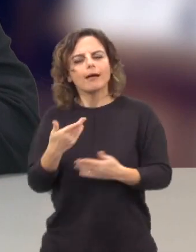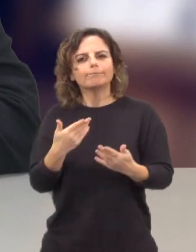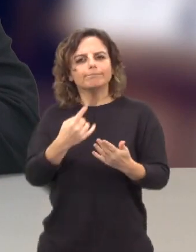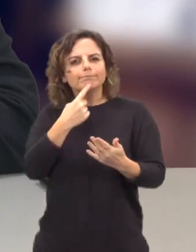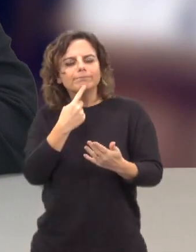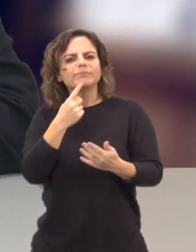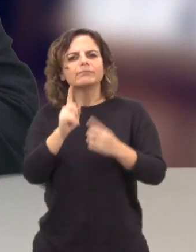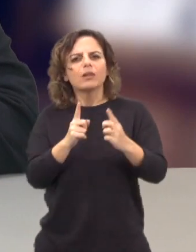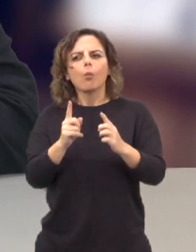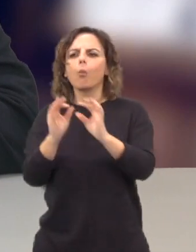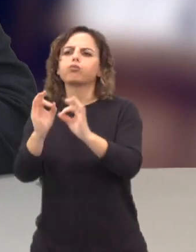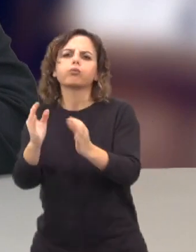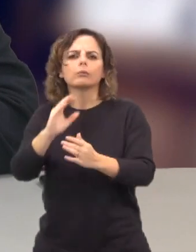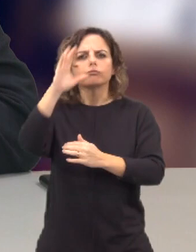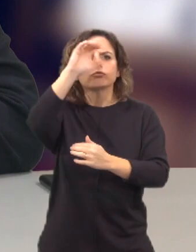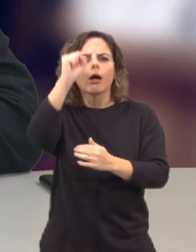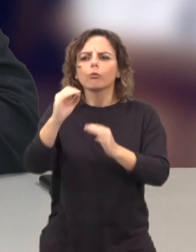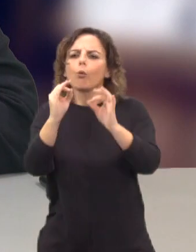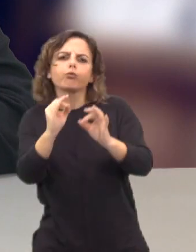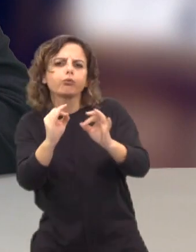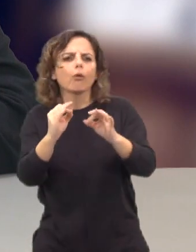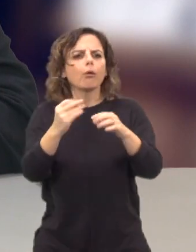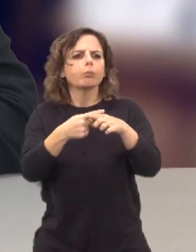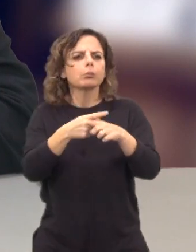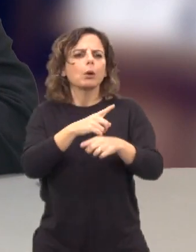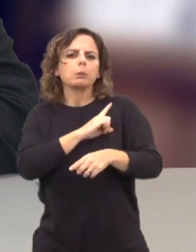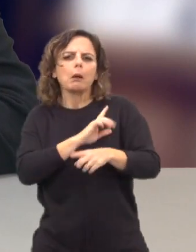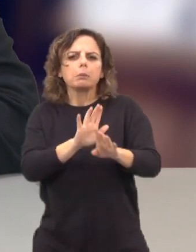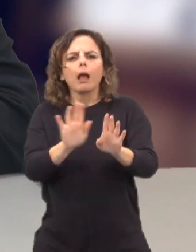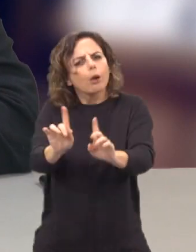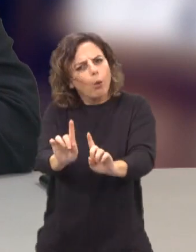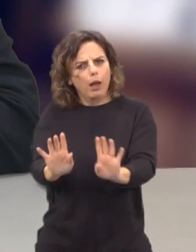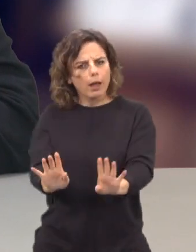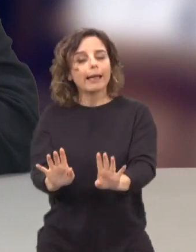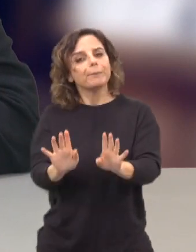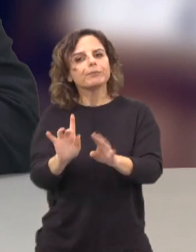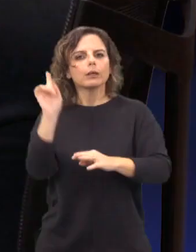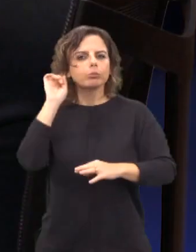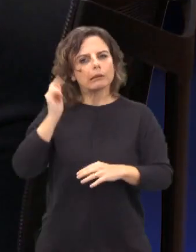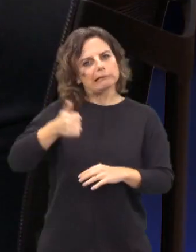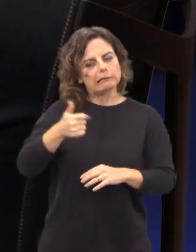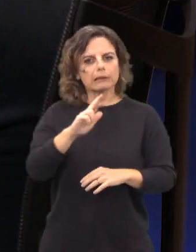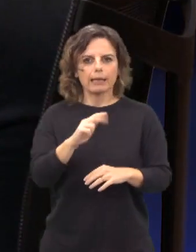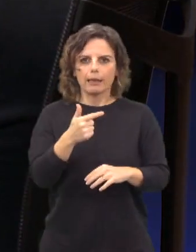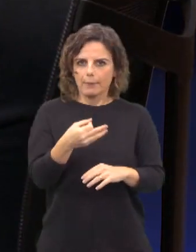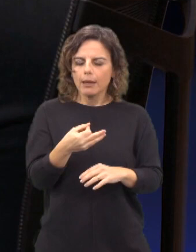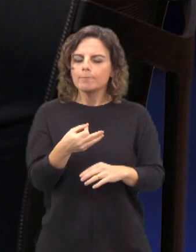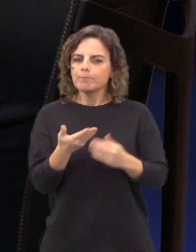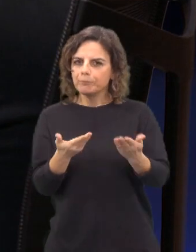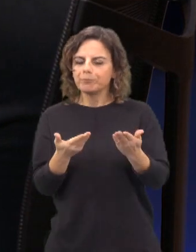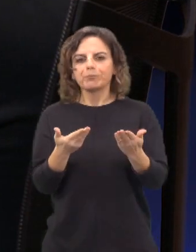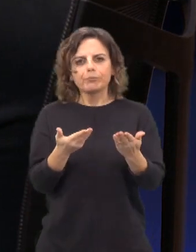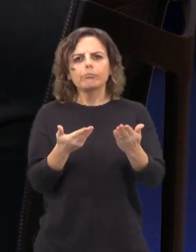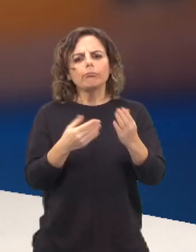está ao serviço de quem quer que seja, do Estado ou de interesses particulares. E, portanto, é muito importante para a RTP que